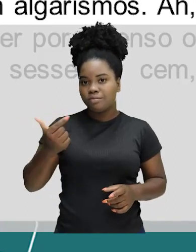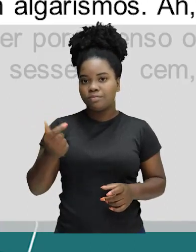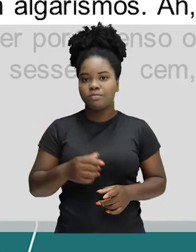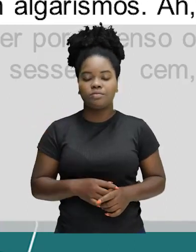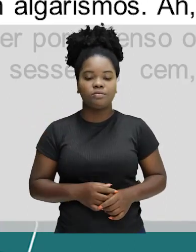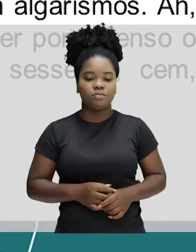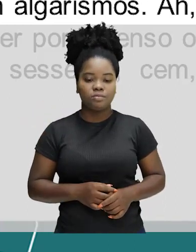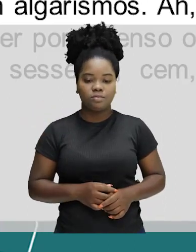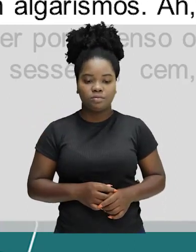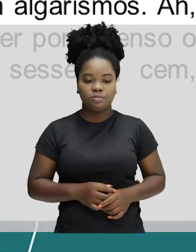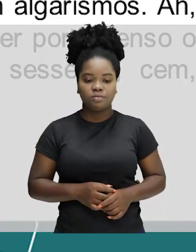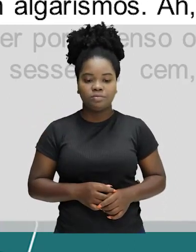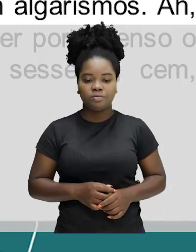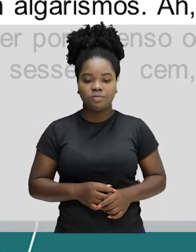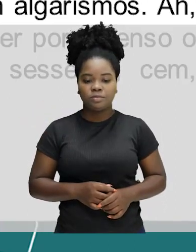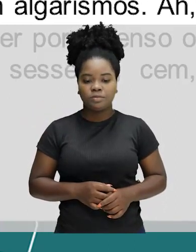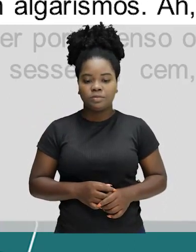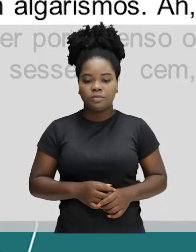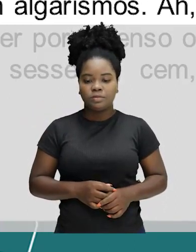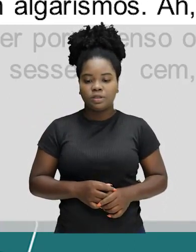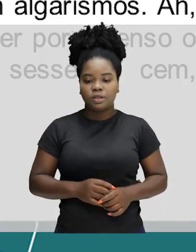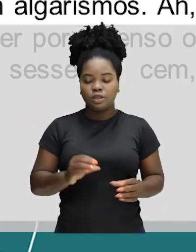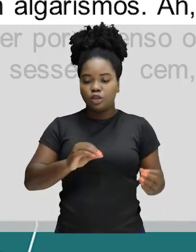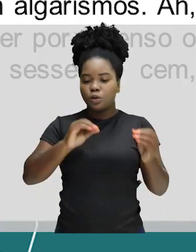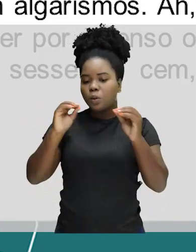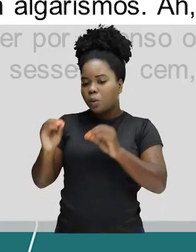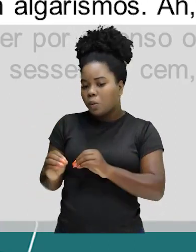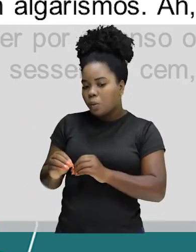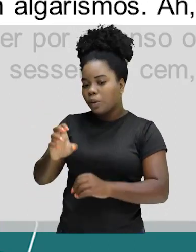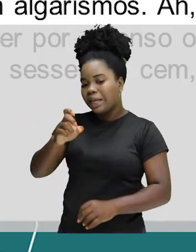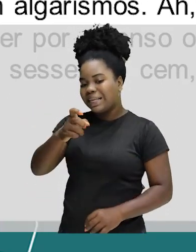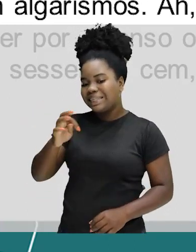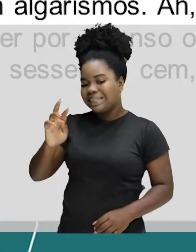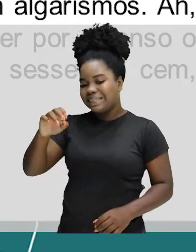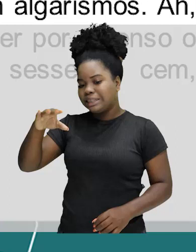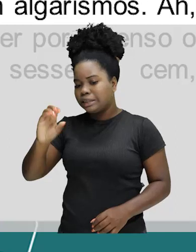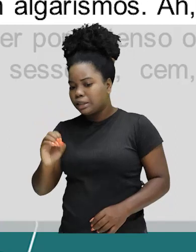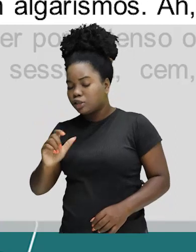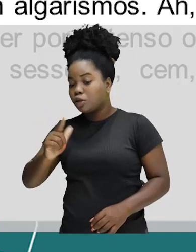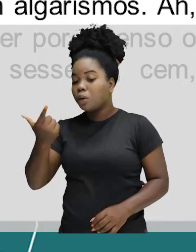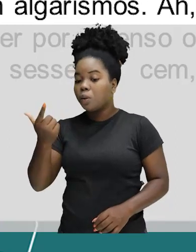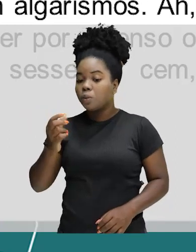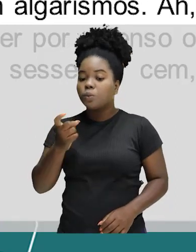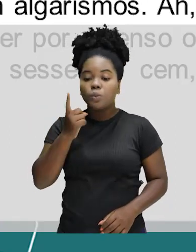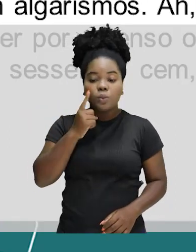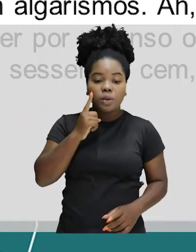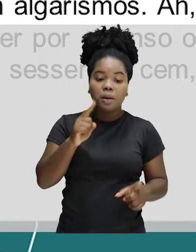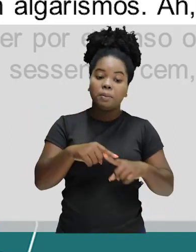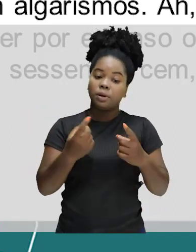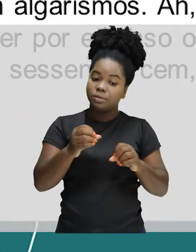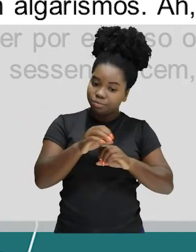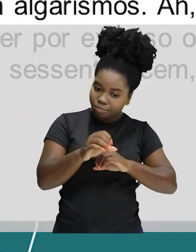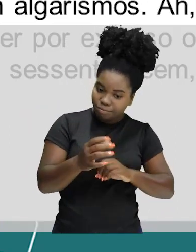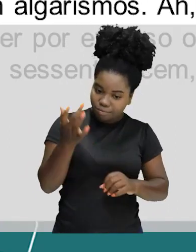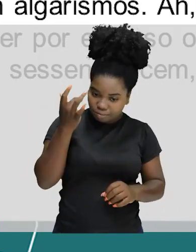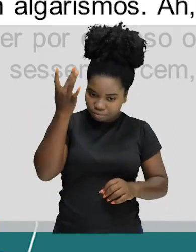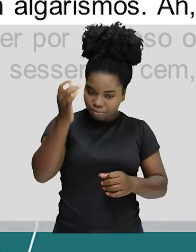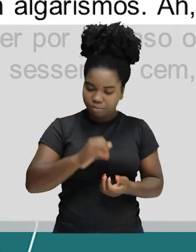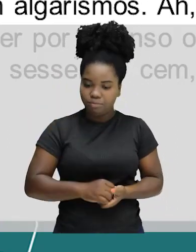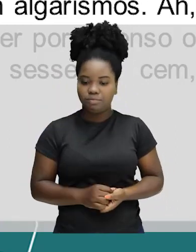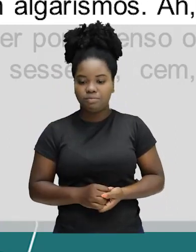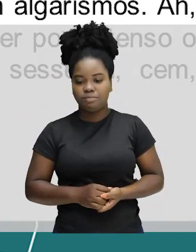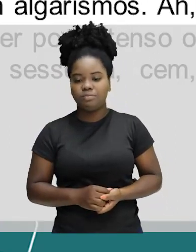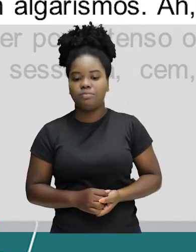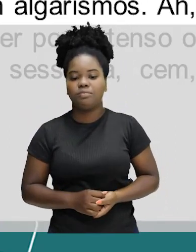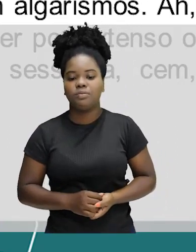Dica número dois, escrever por extenso ou não é uma outra dúvida. Mas aqui vai uma dica que pode facilitar em caso de dúvidas, né?